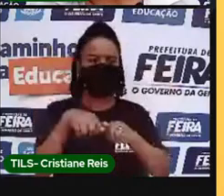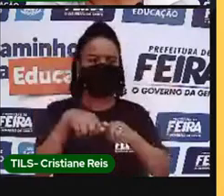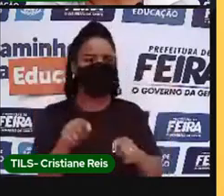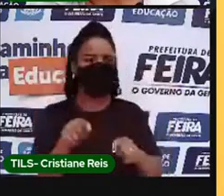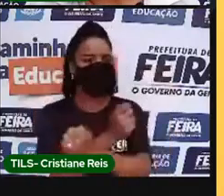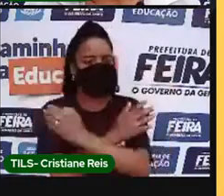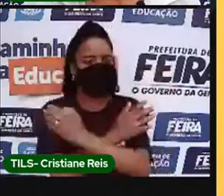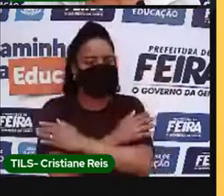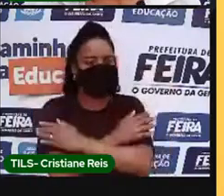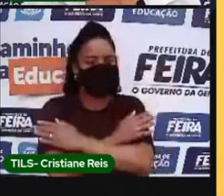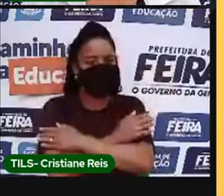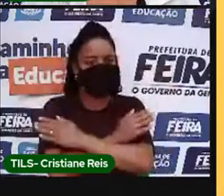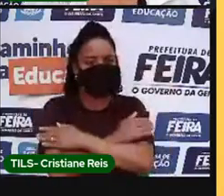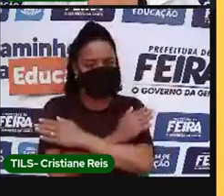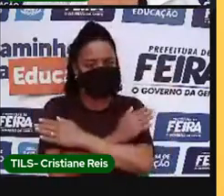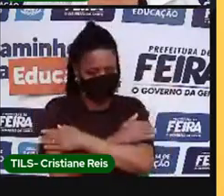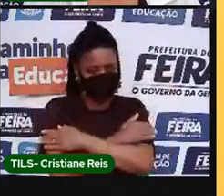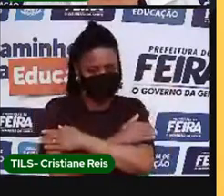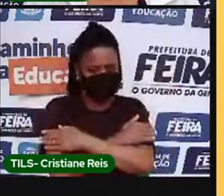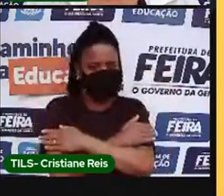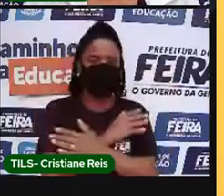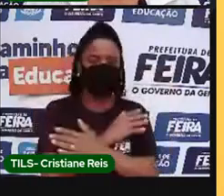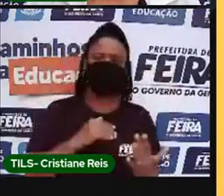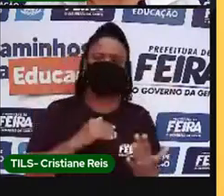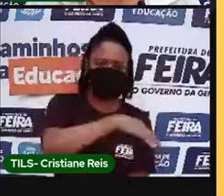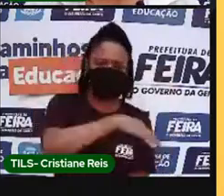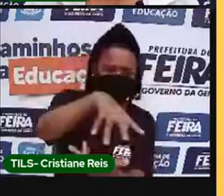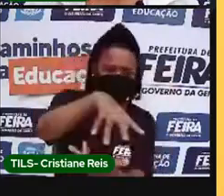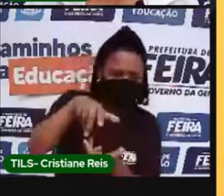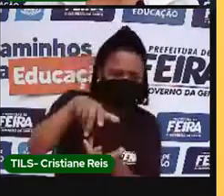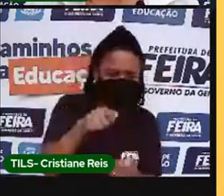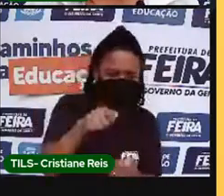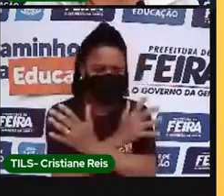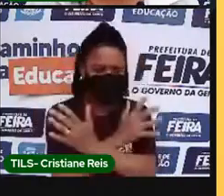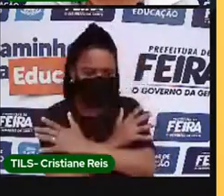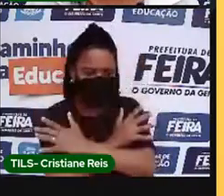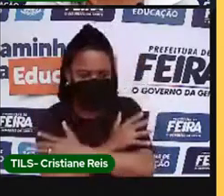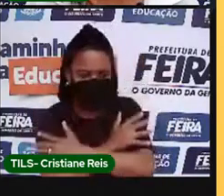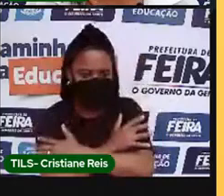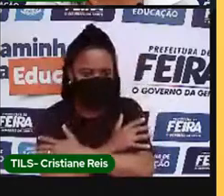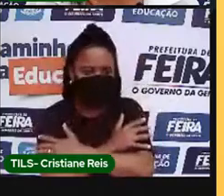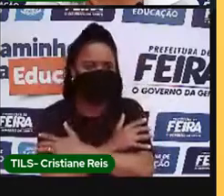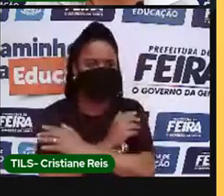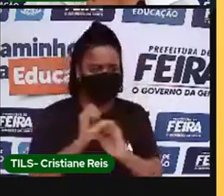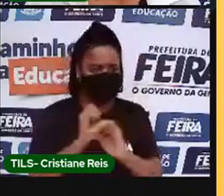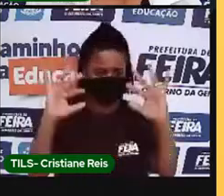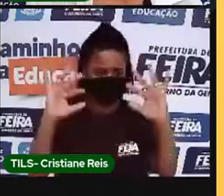as comemorações festivas e os feriados são os mesmos?